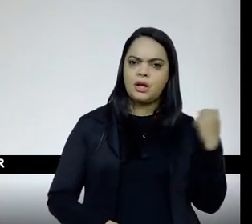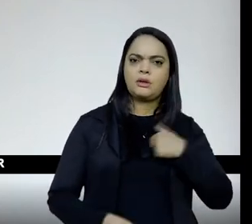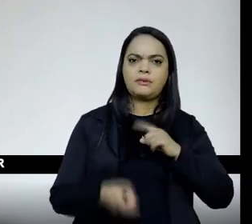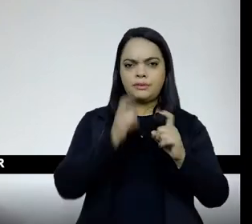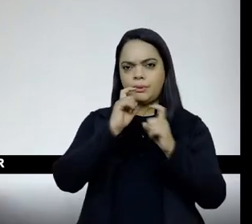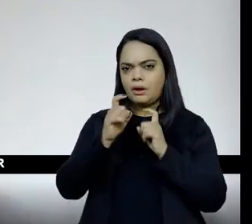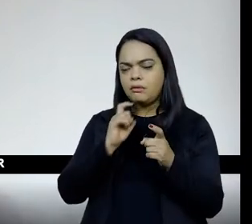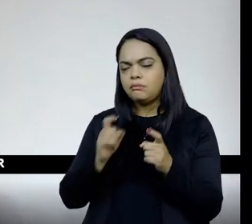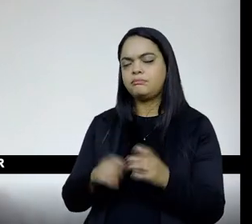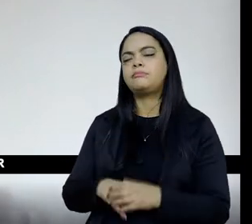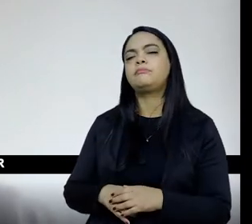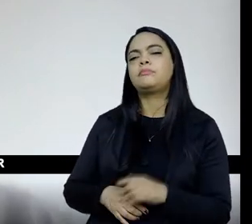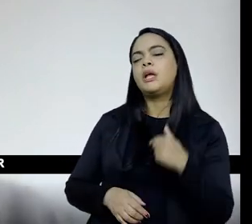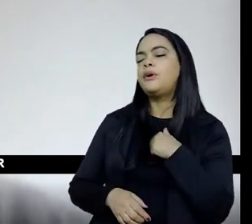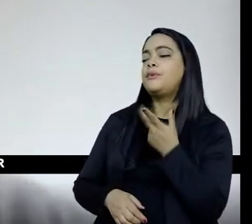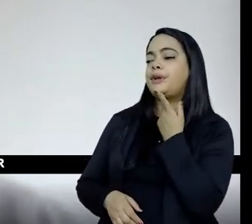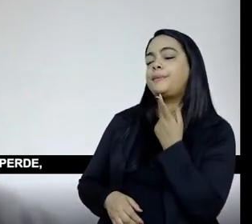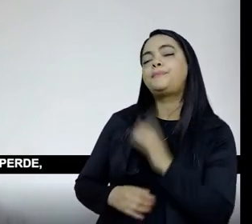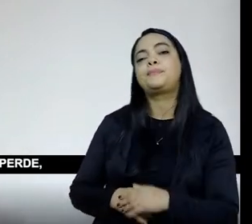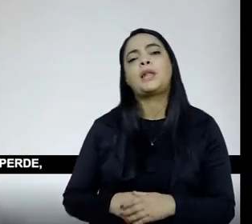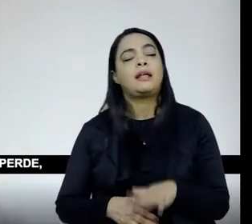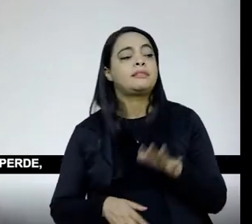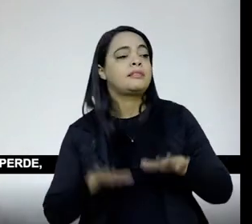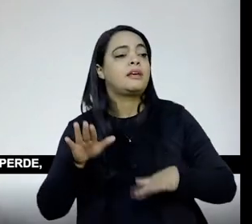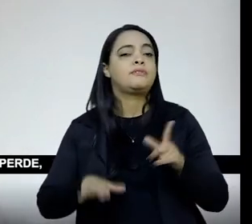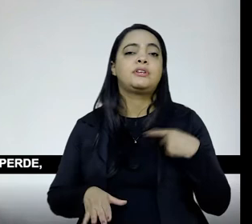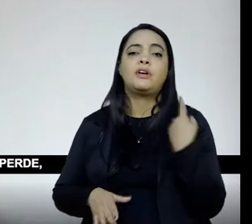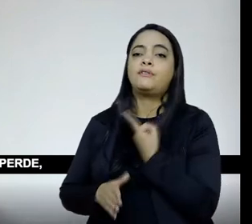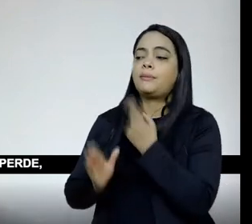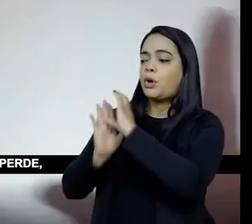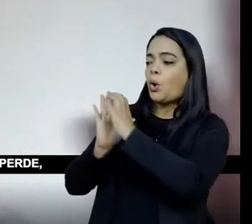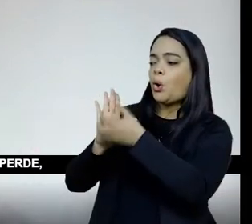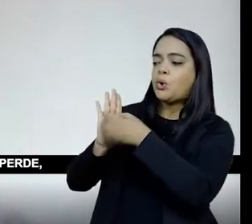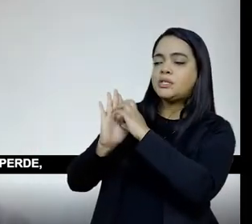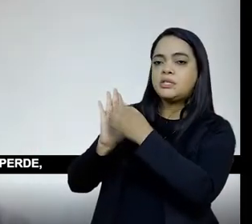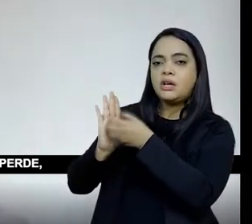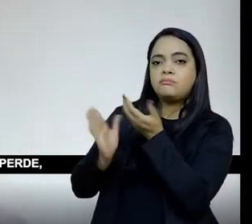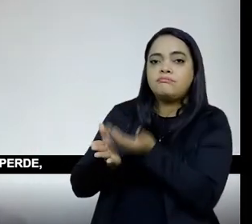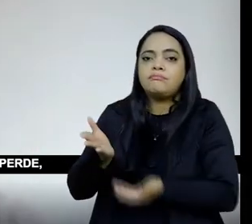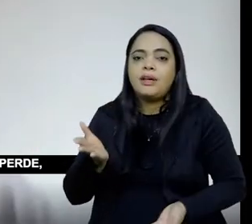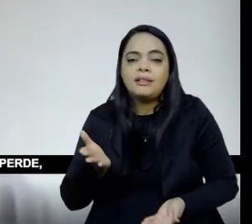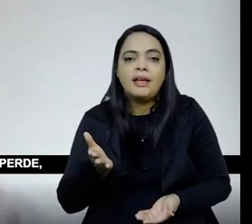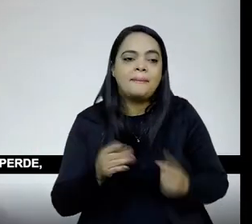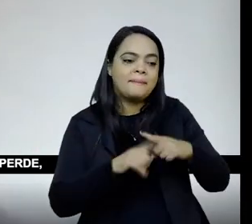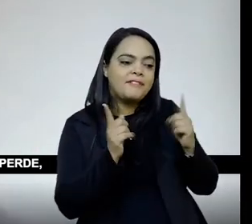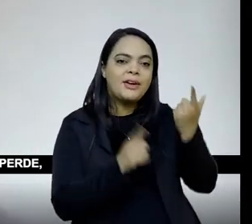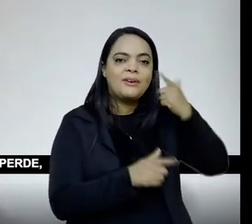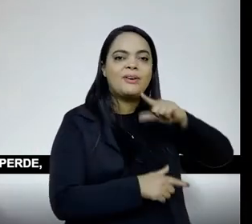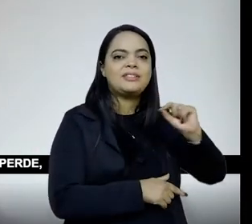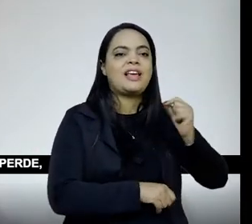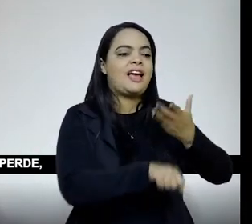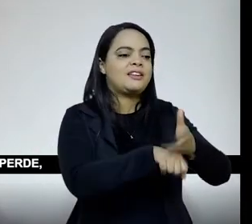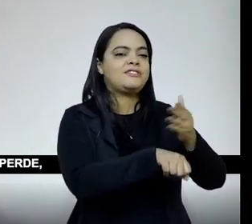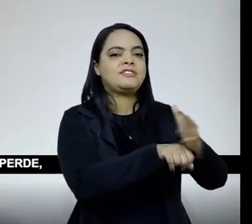colegas, eu falei assim, algumas vezes a gente pode perder conceitualmente para ganhar em atividade coletiva, né,